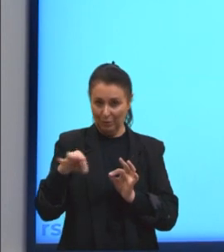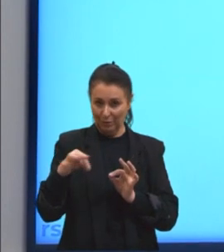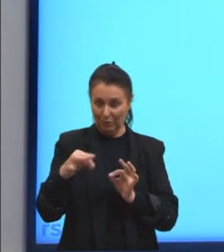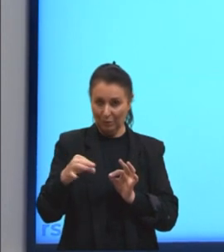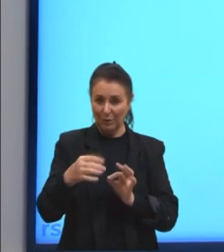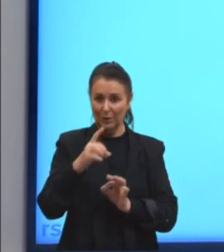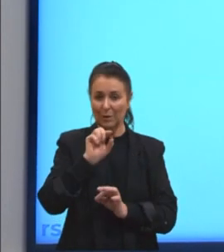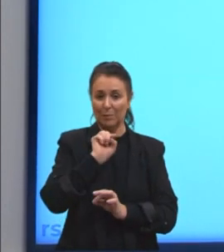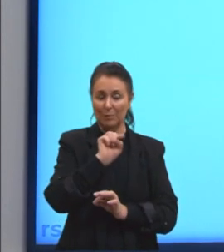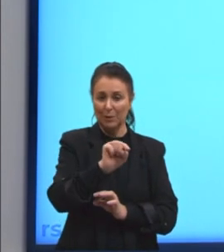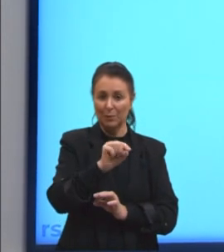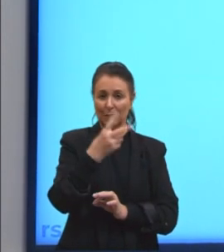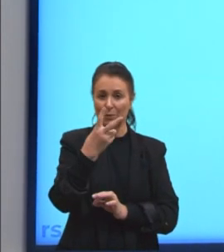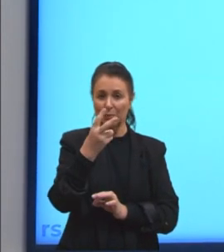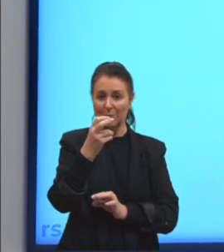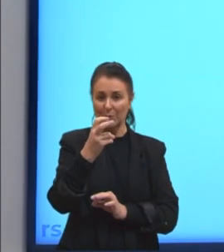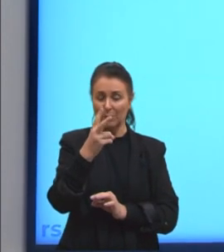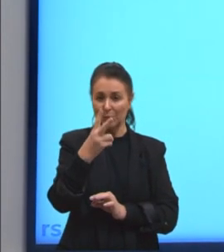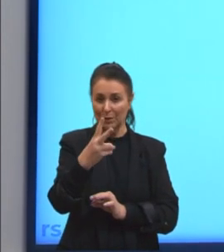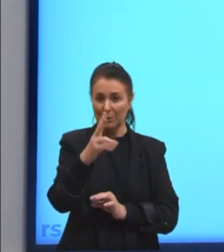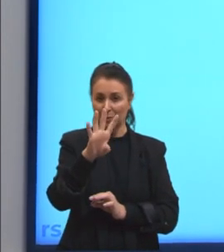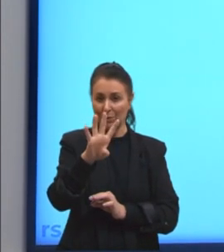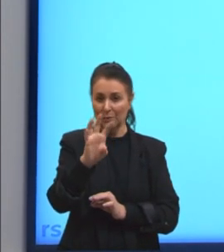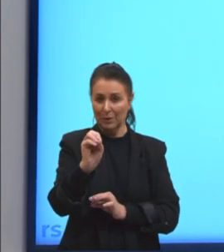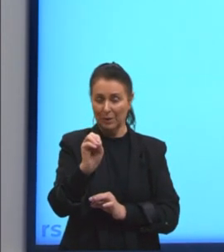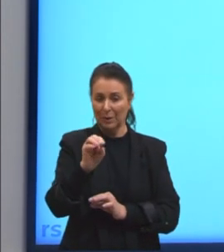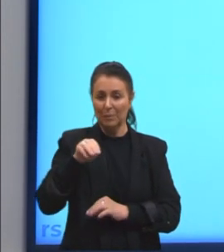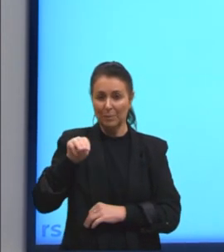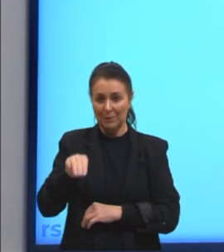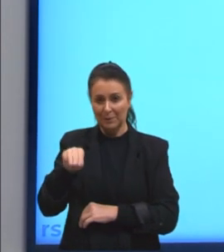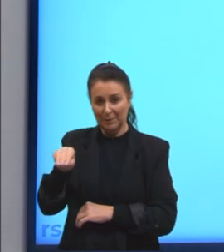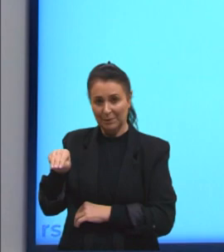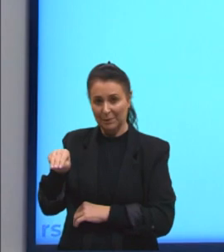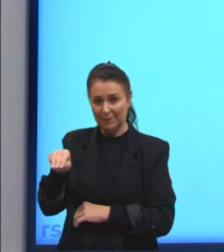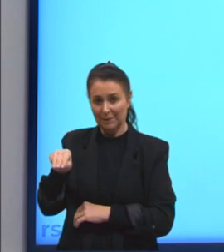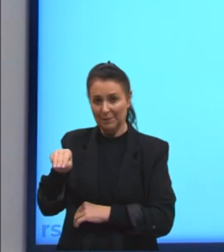1240 milímetros, tá?